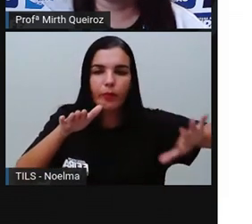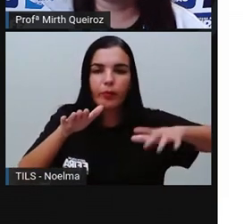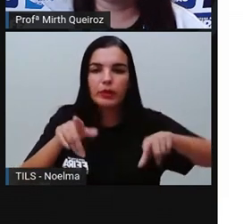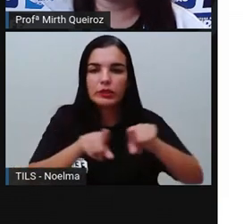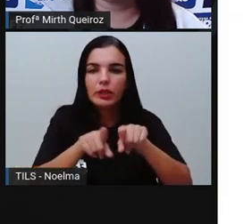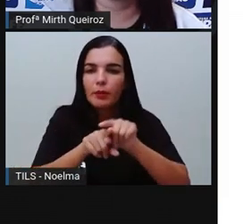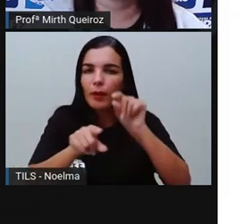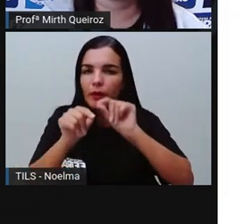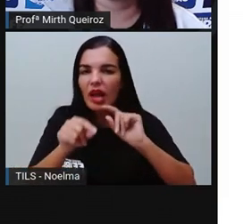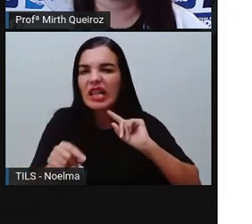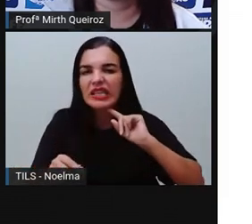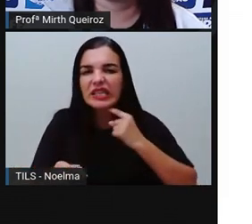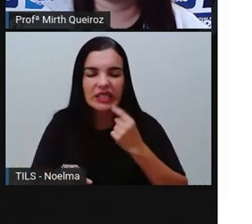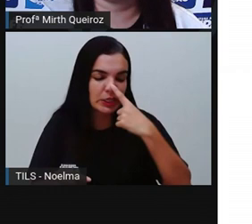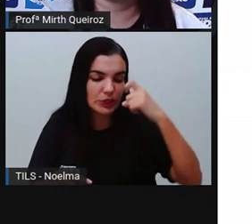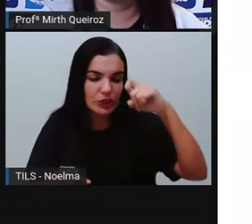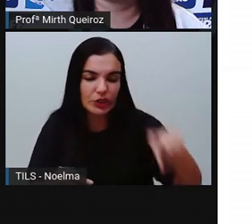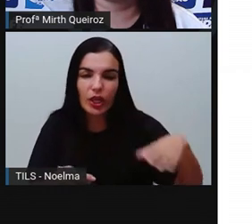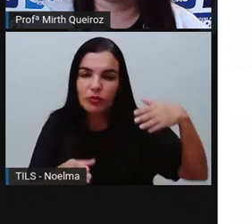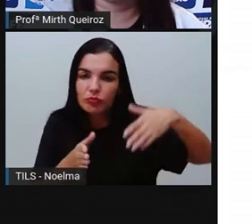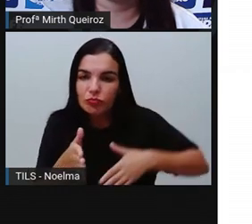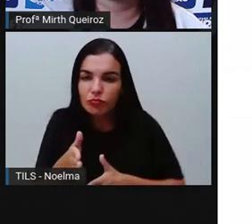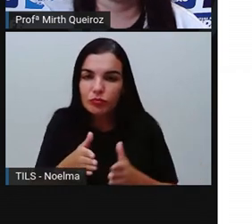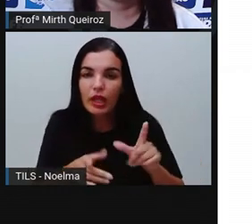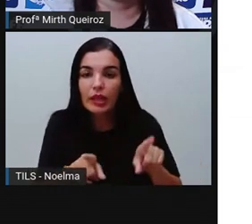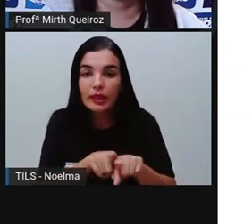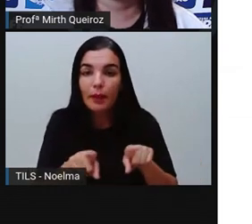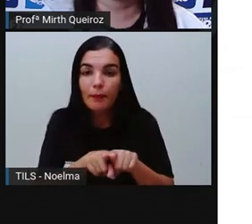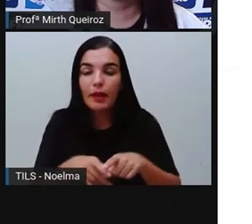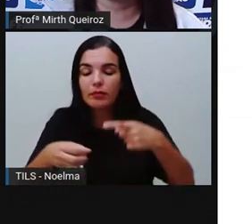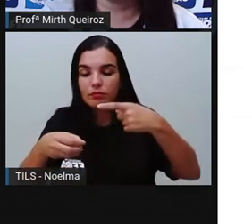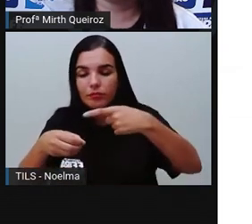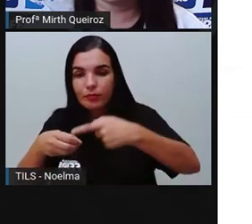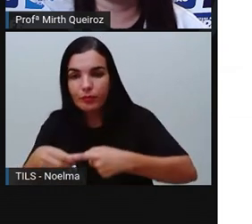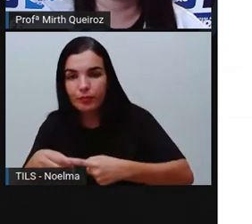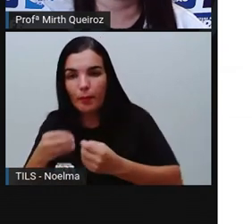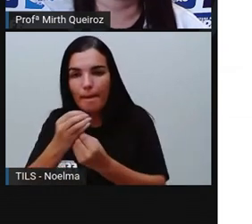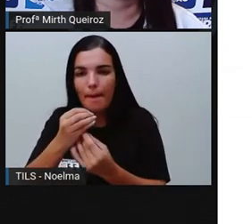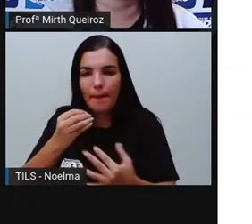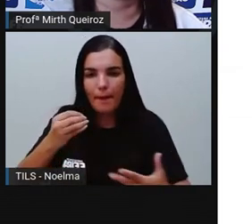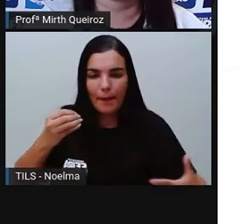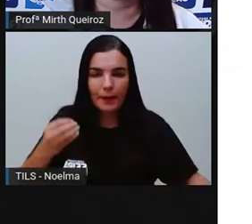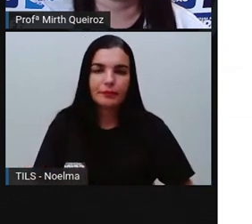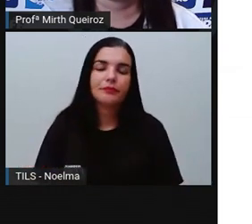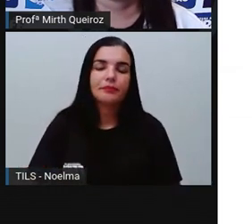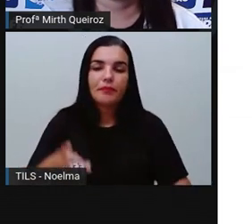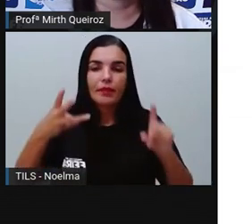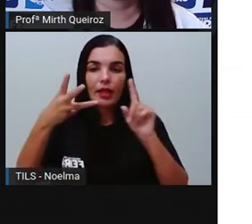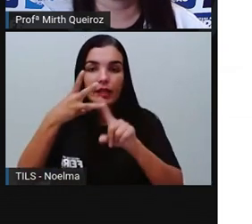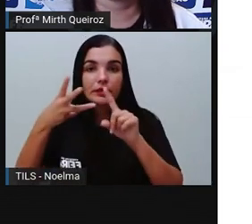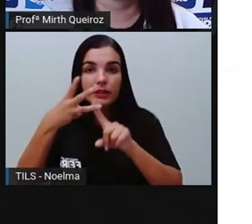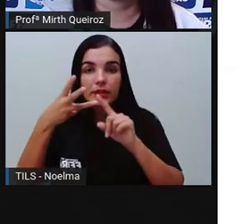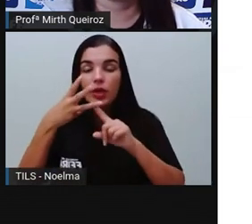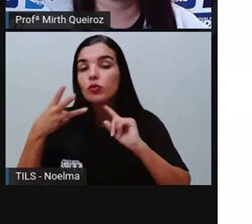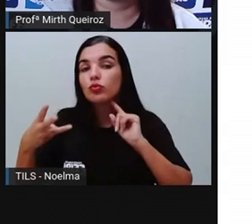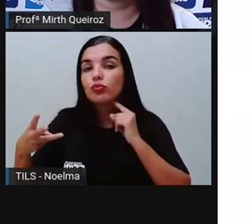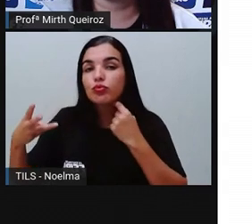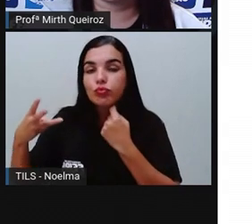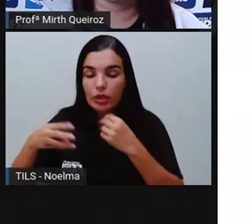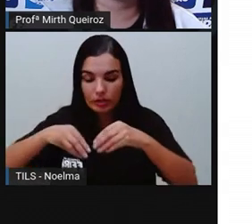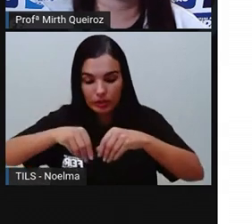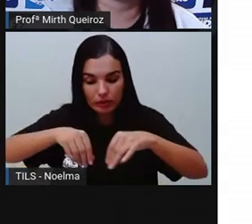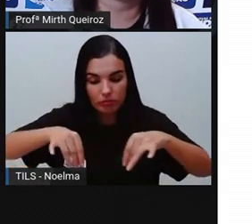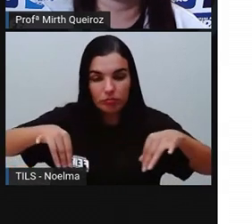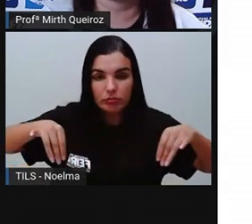acidentes ambientais, que é o caso de vazamento de petróleo. A poluição do solo, que ela é provocada pela utilização aí de